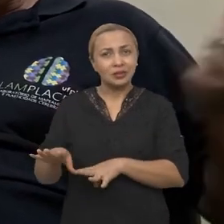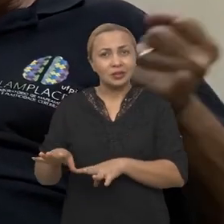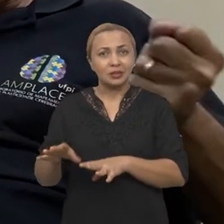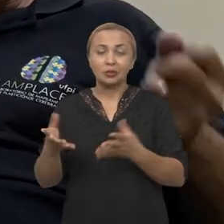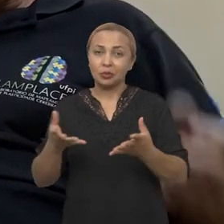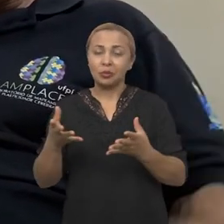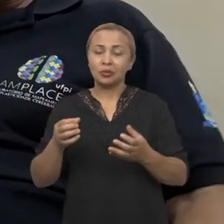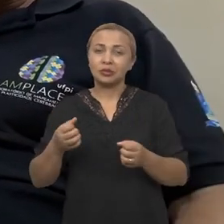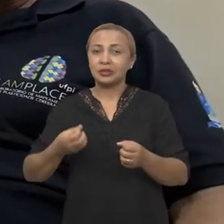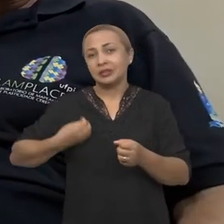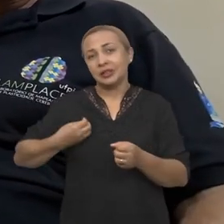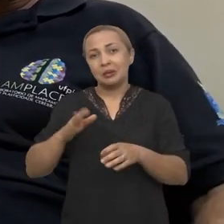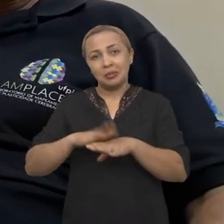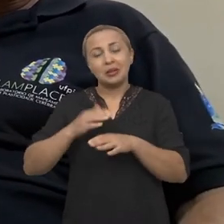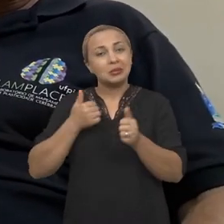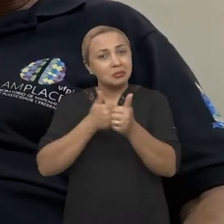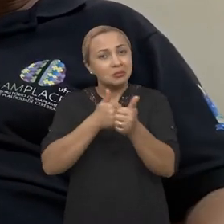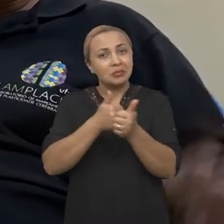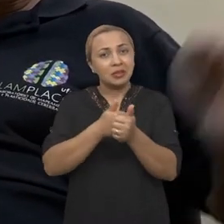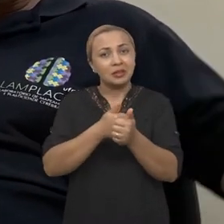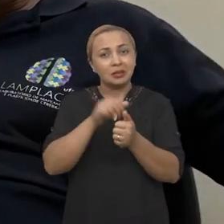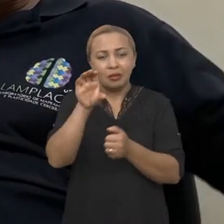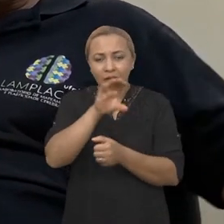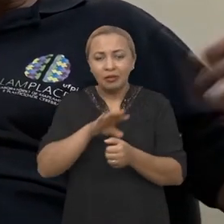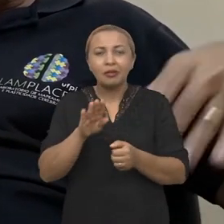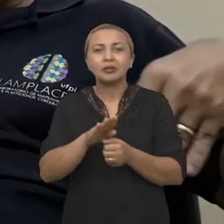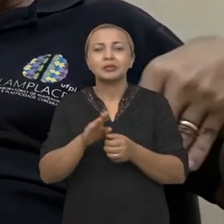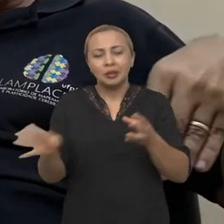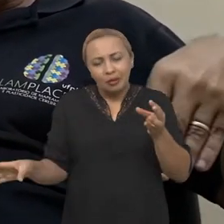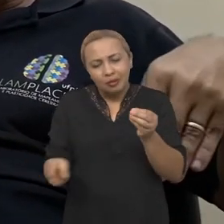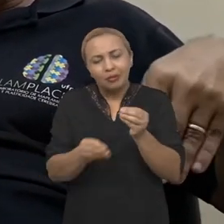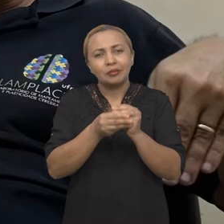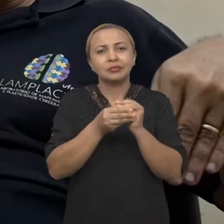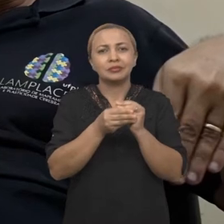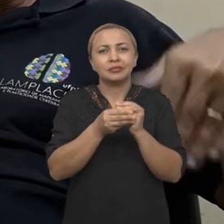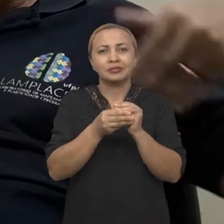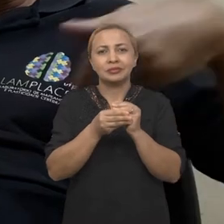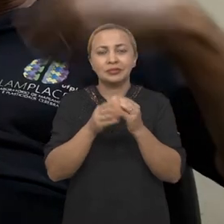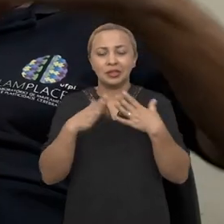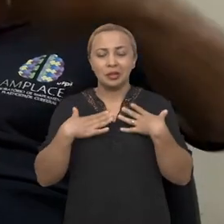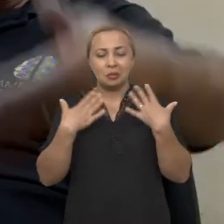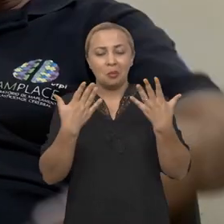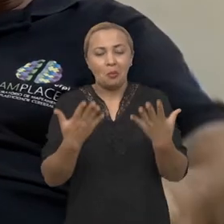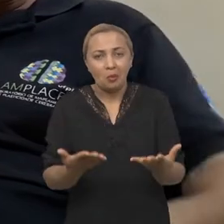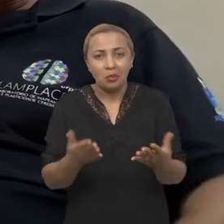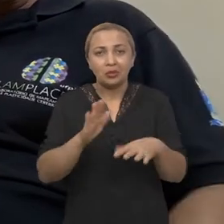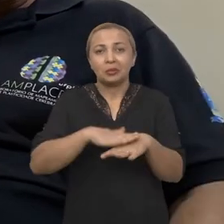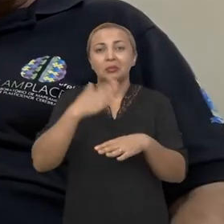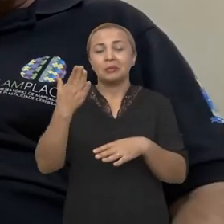foi... está mais próxima, está incluindo, está debruçando mais sobre a